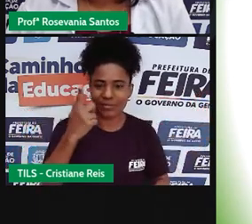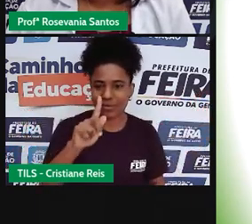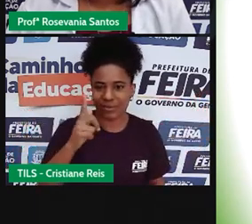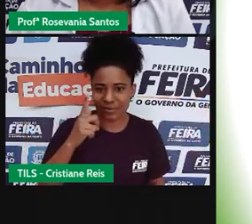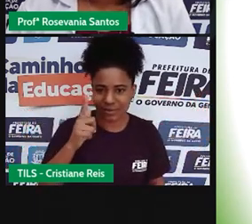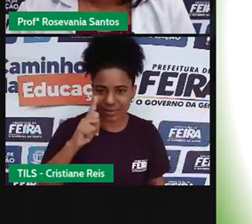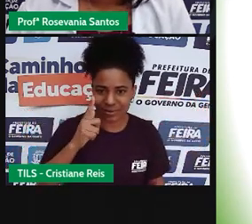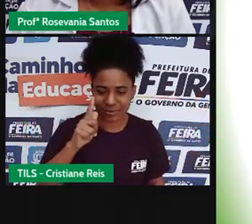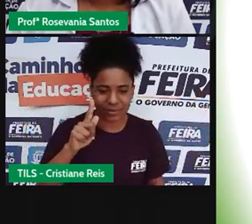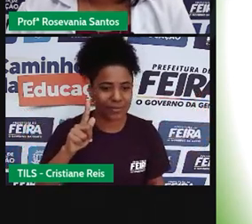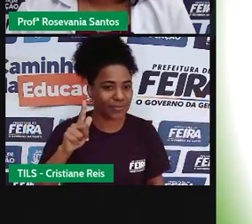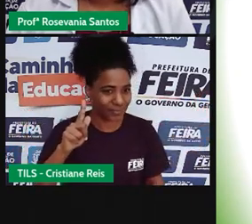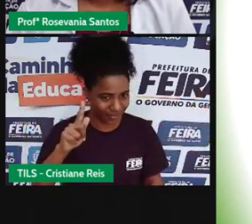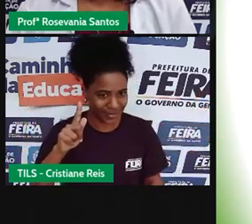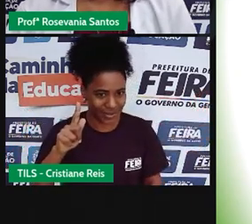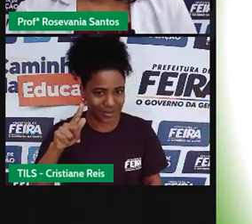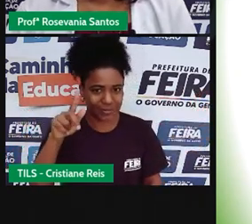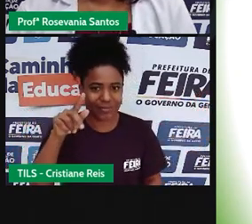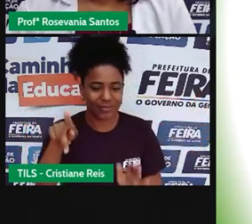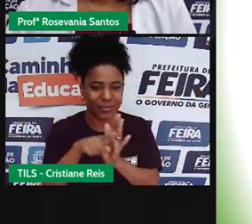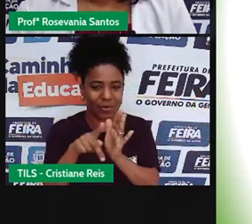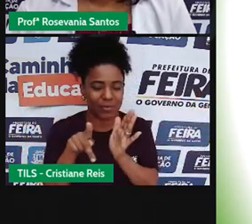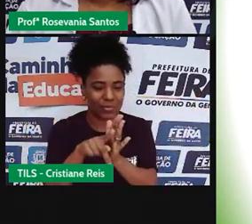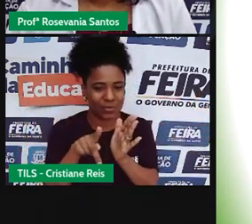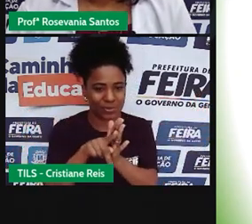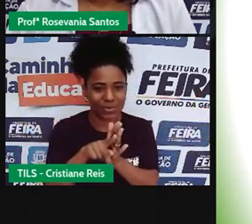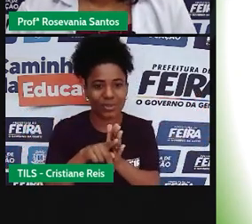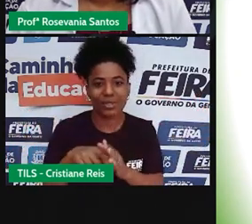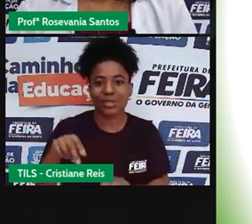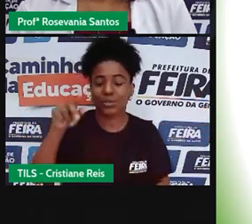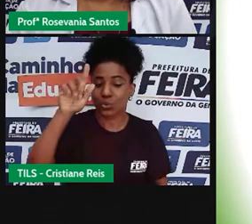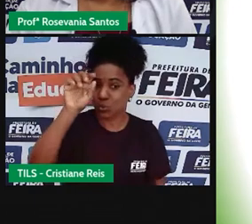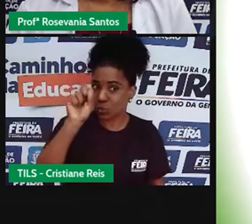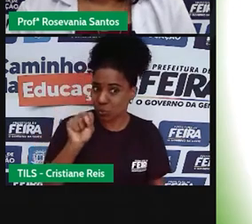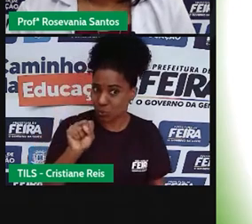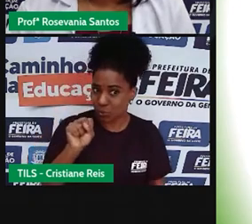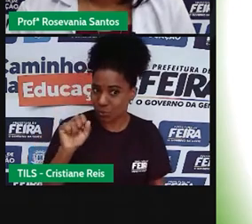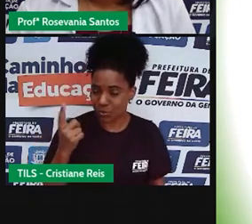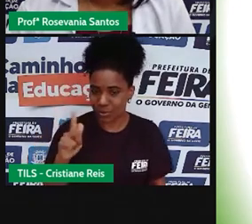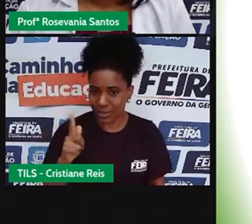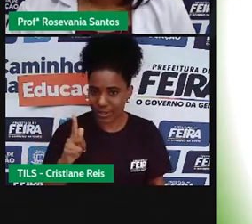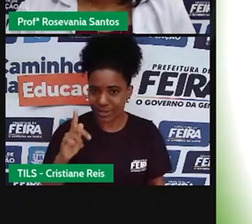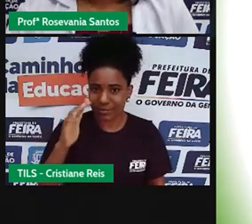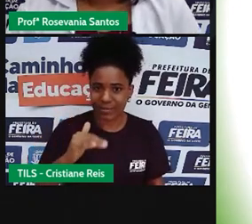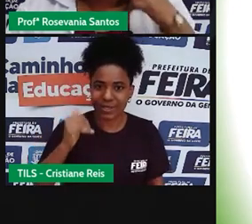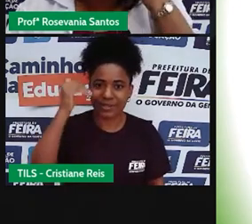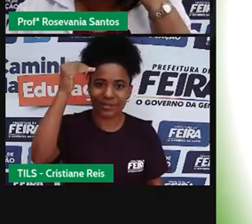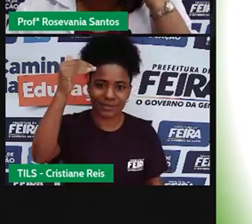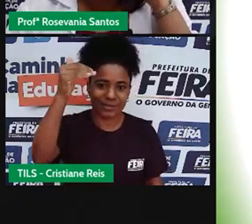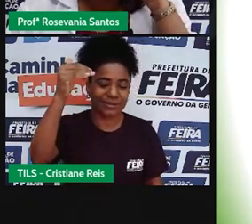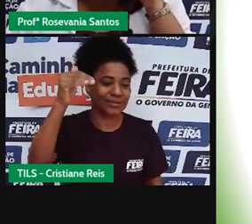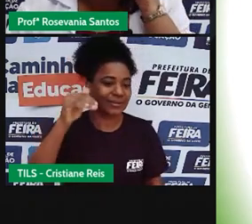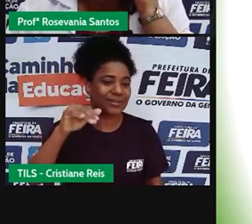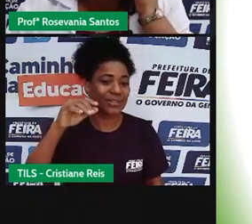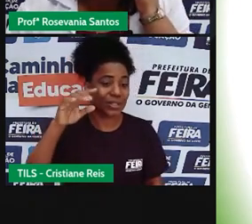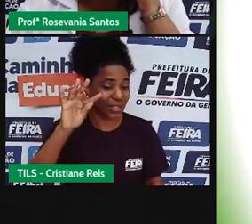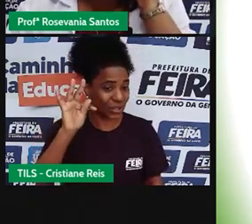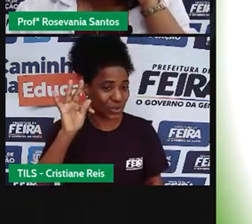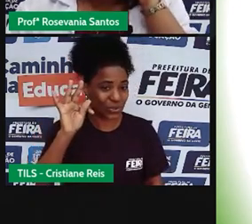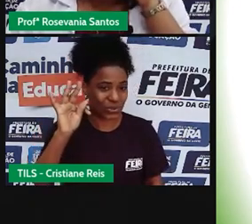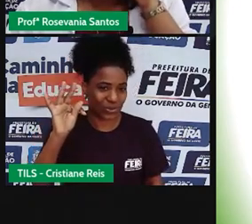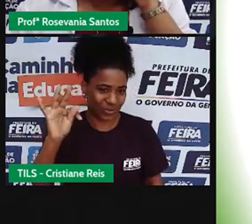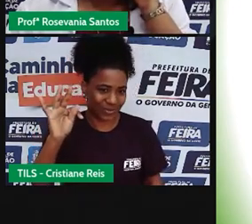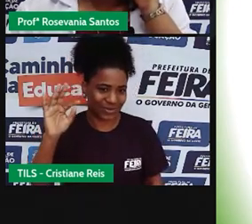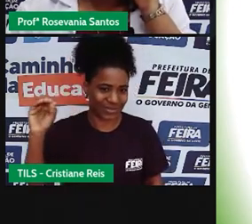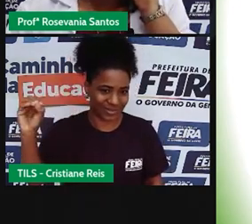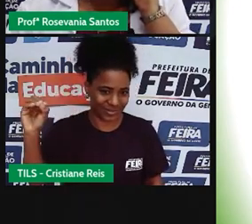realmente sendo Goiás, continuou sendo Goiás, e a parte norte transformou-se, né, virou o estado de Tocantins,